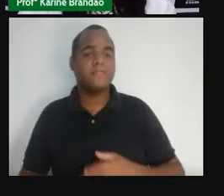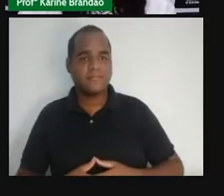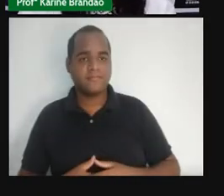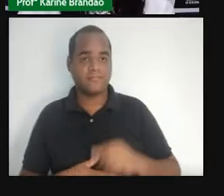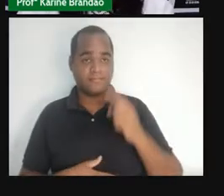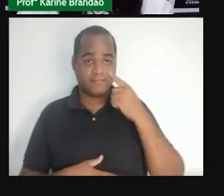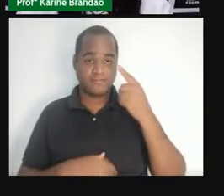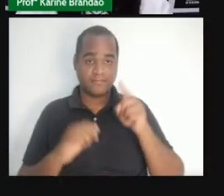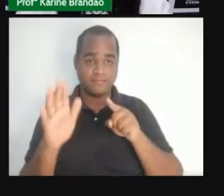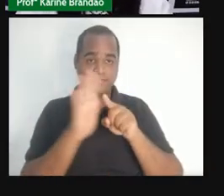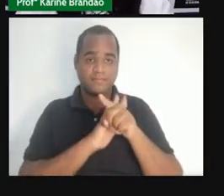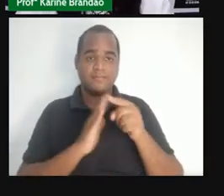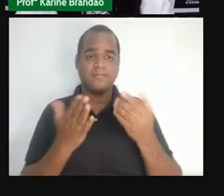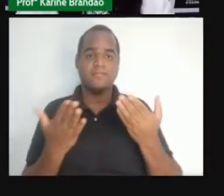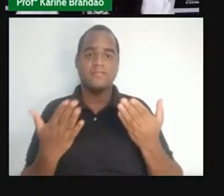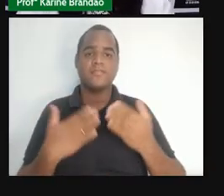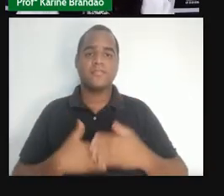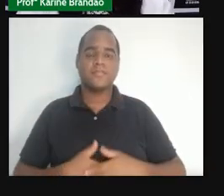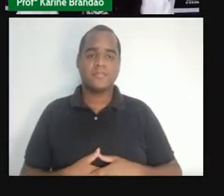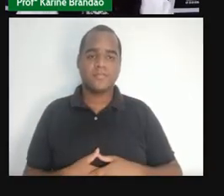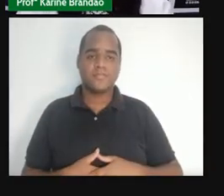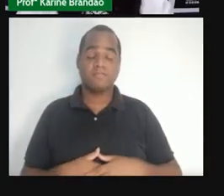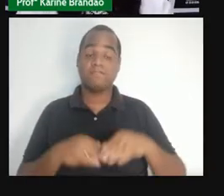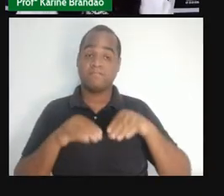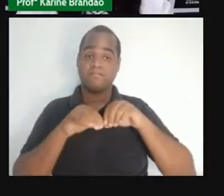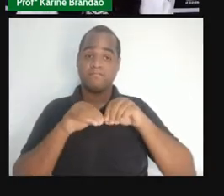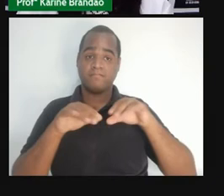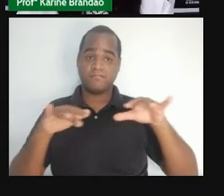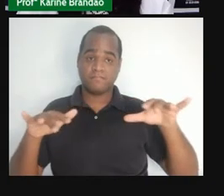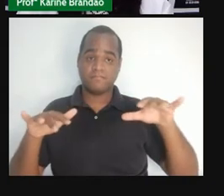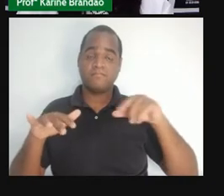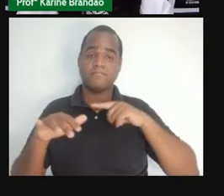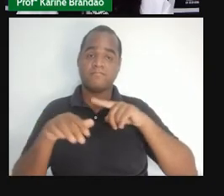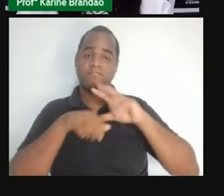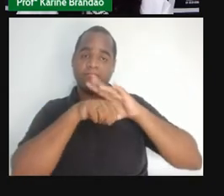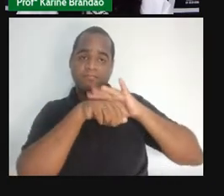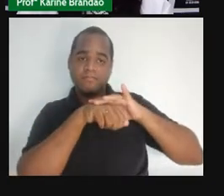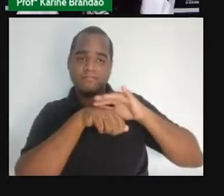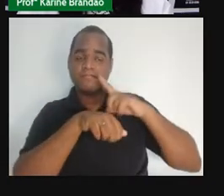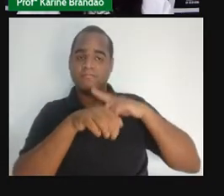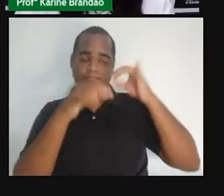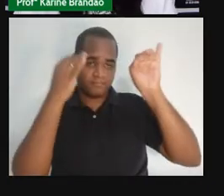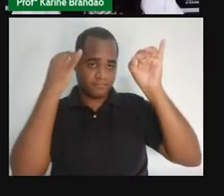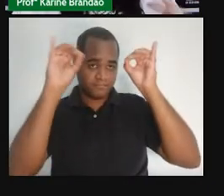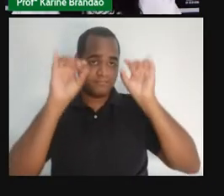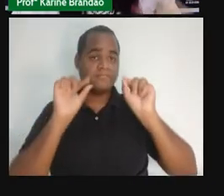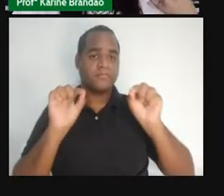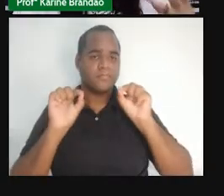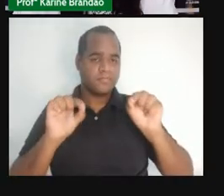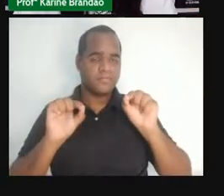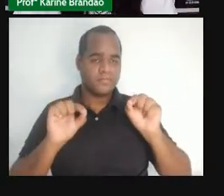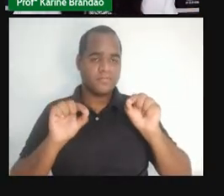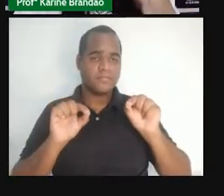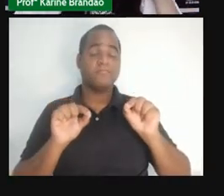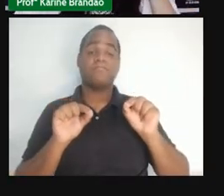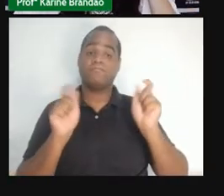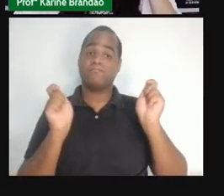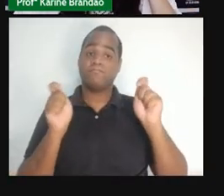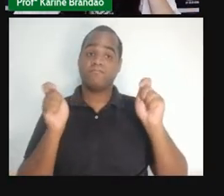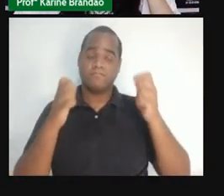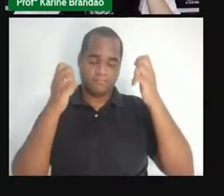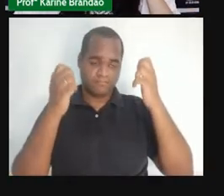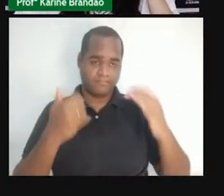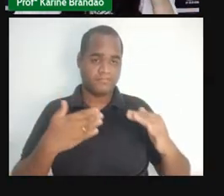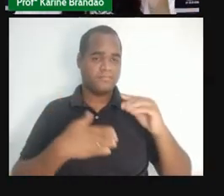pergunta, que diz o seguinte, A transmissão dessa doença é evitada com o quê? O que é que previne, né?